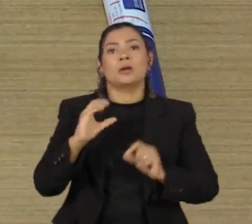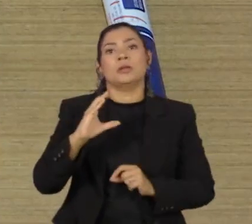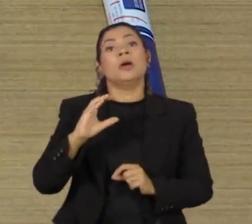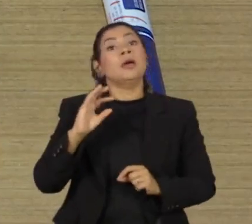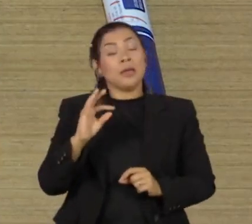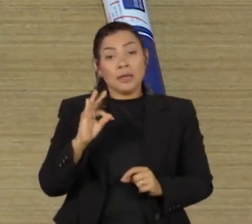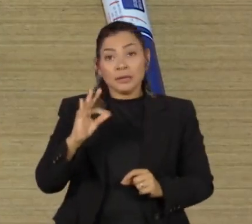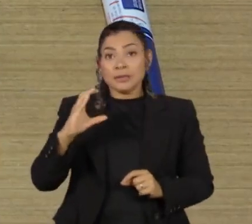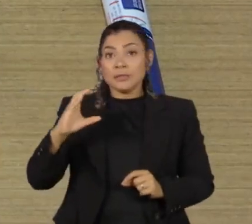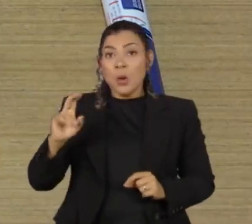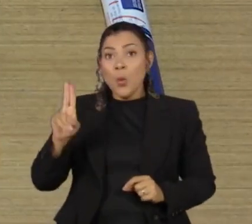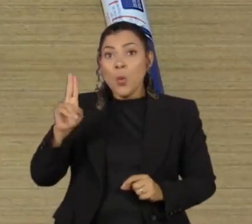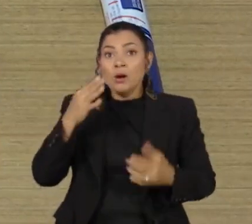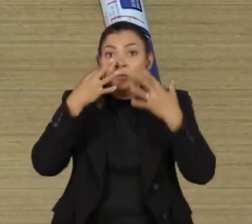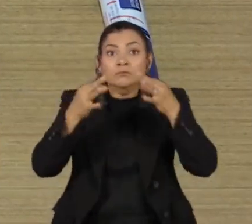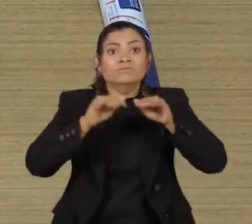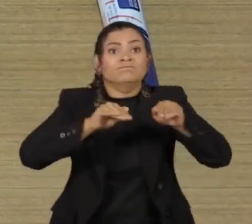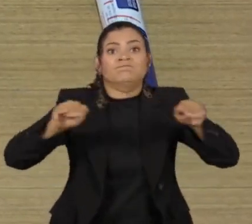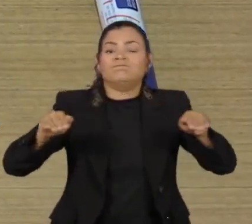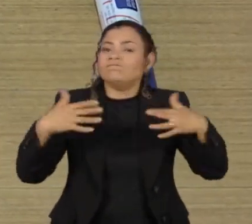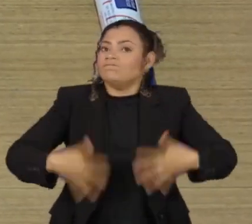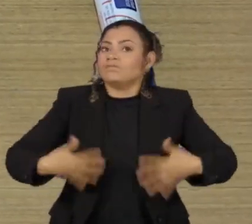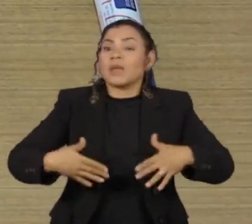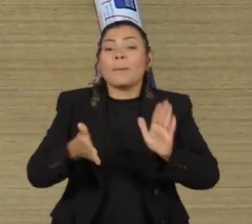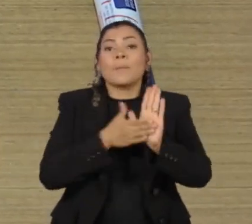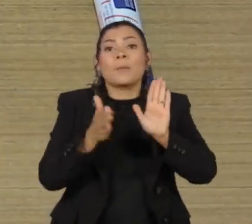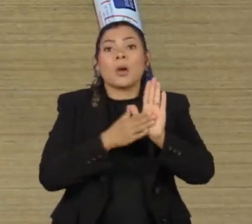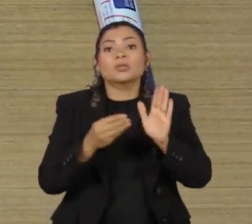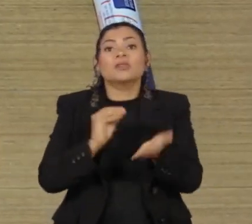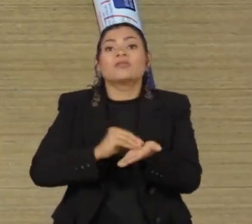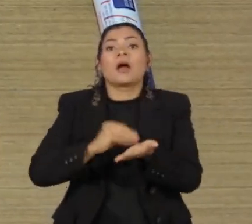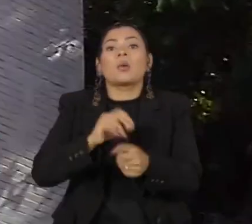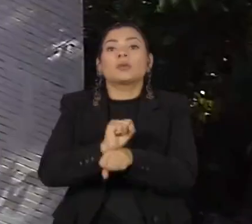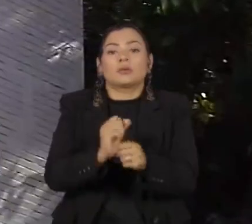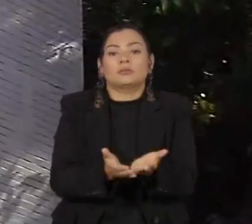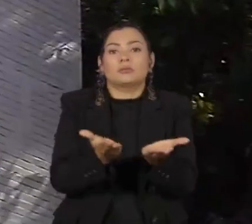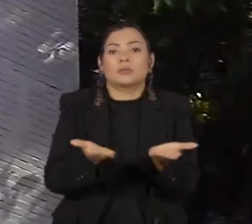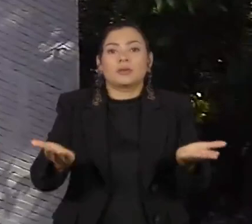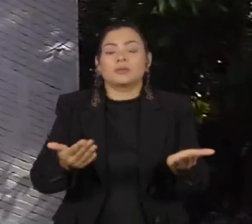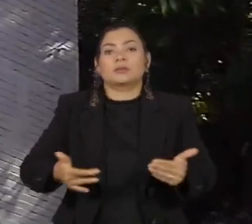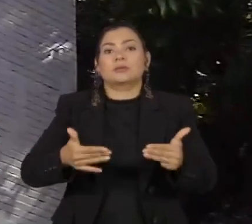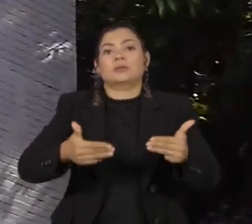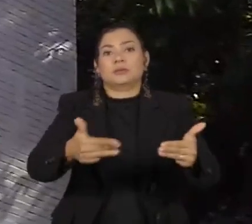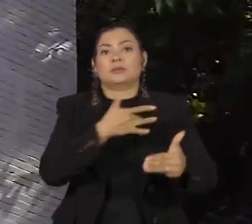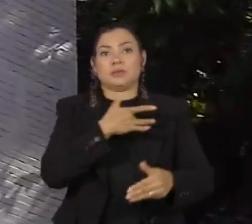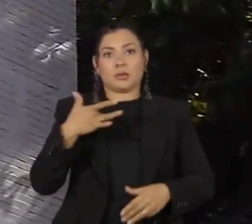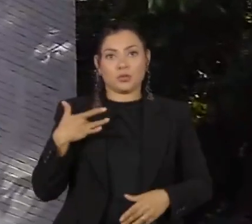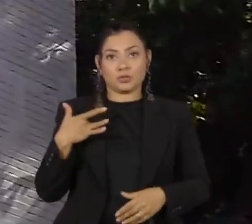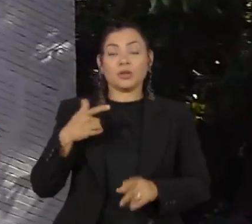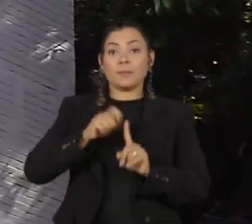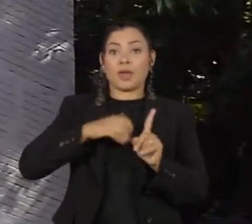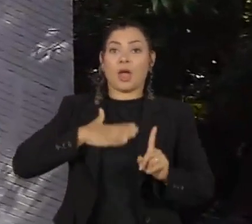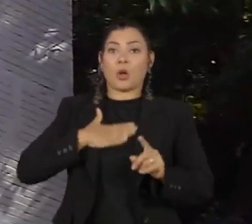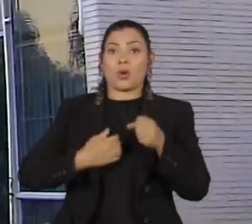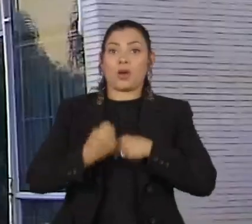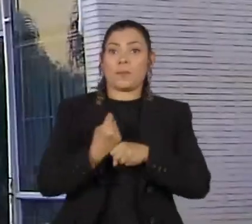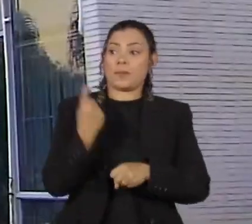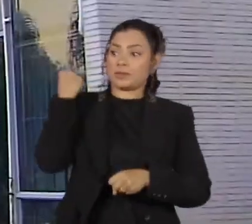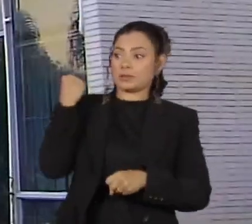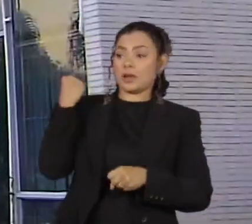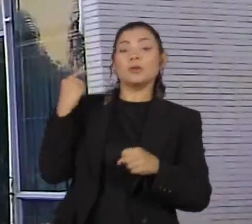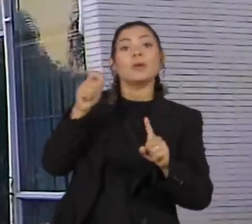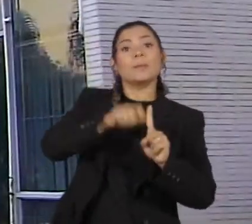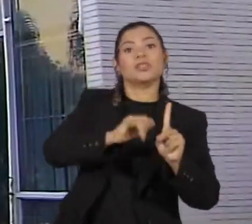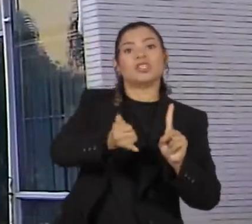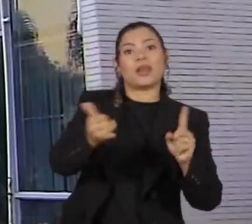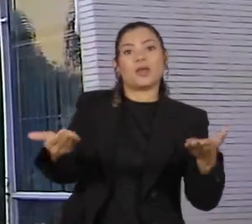motivos seriam a falta de propostas nos últimos dois pregões abertos pelo Ministério da Saúde, em agosto do ano passado e em